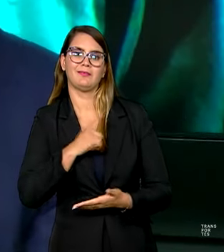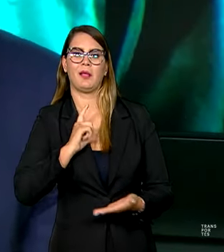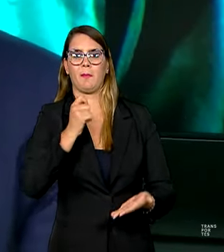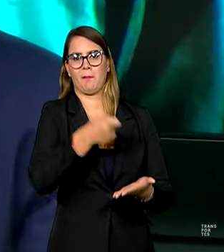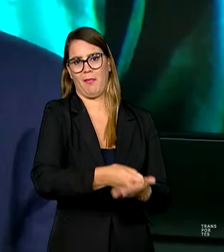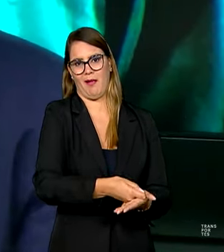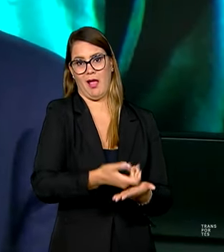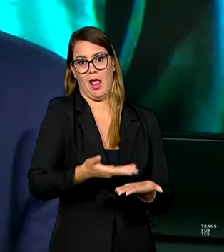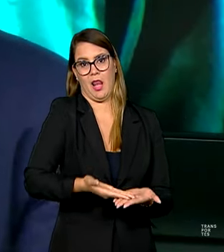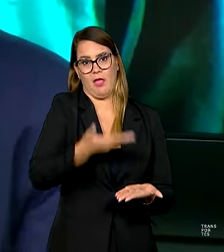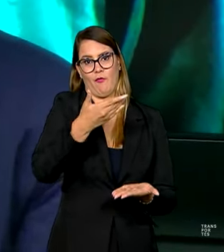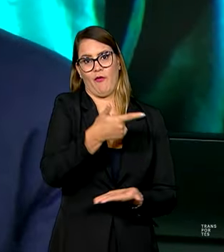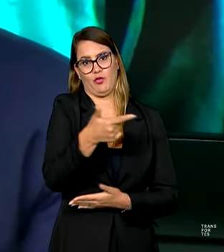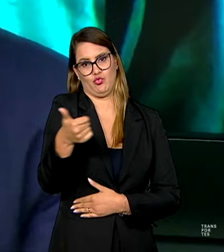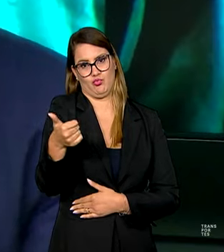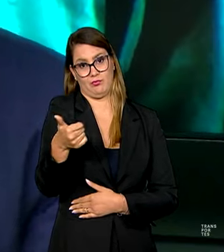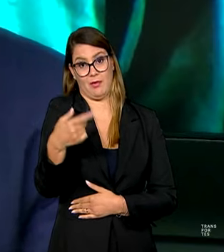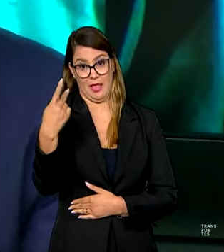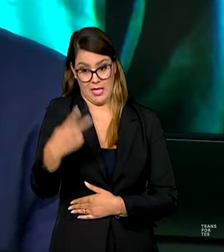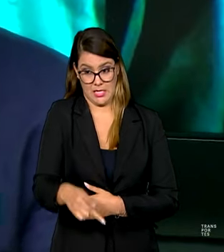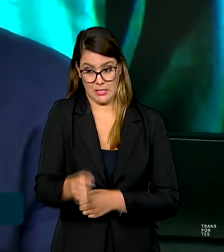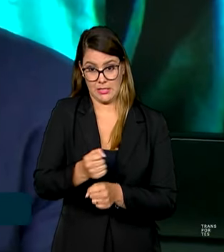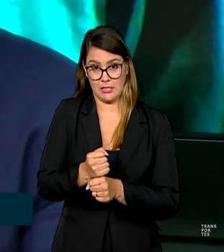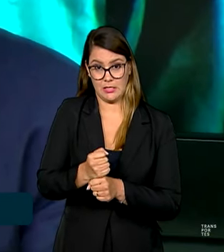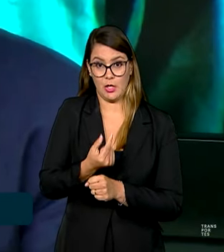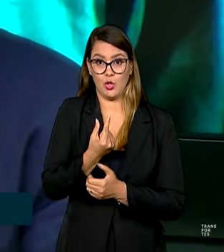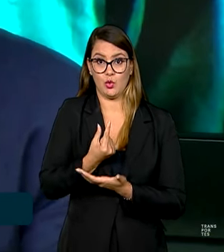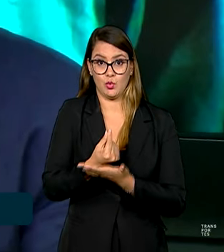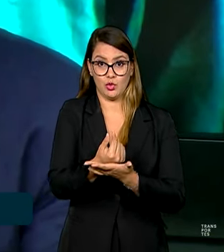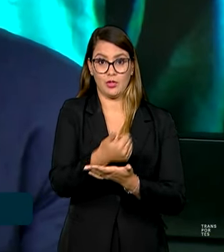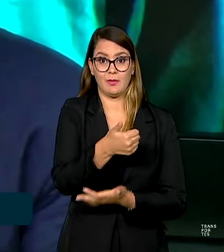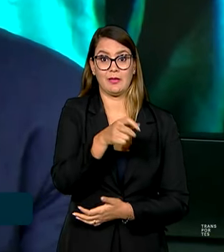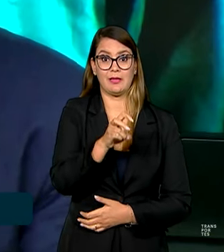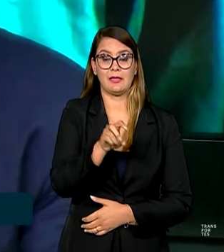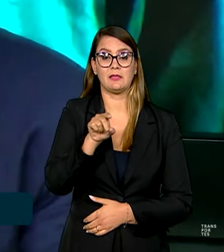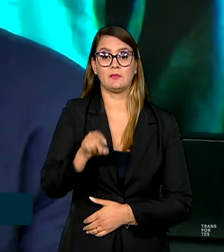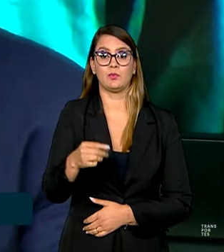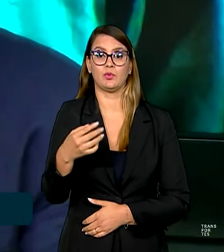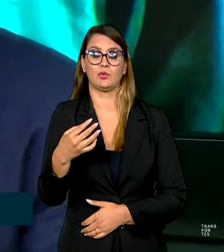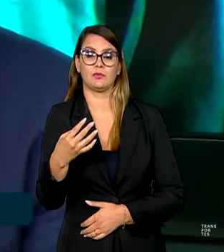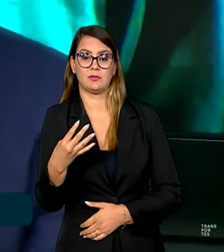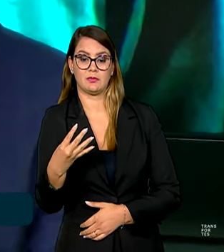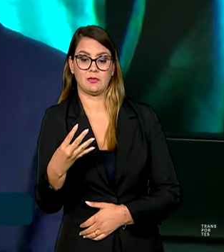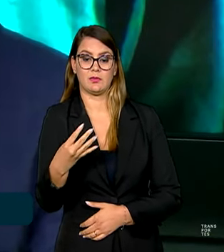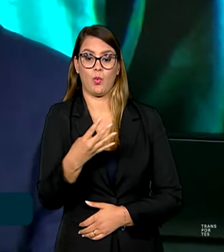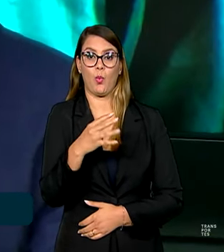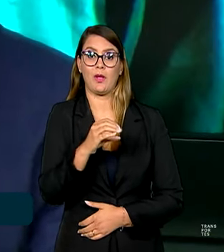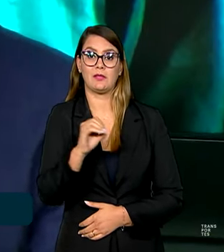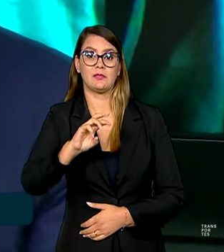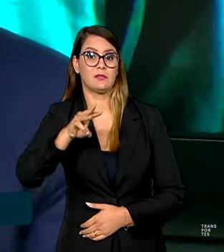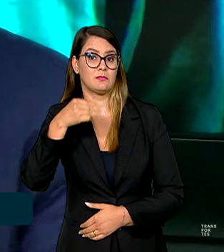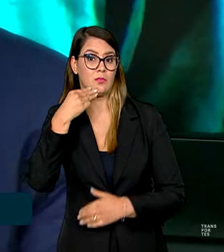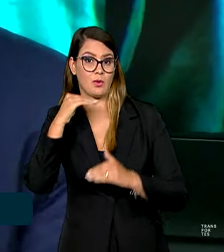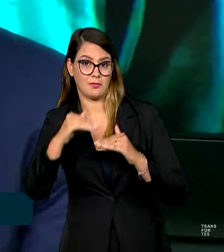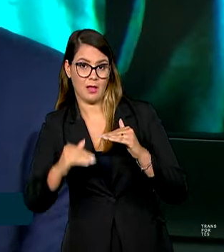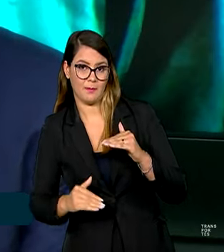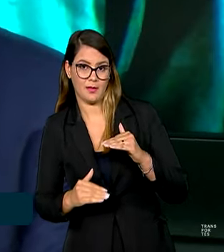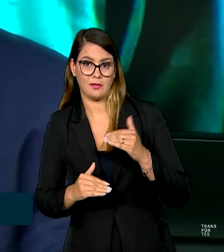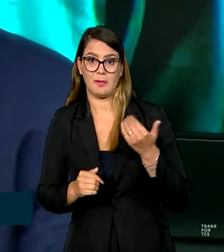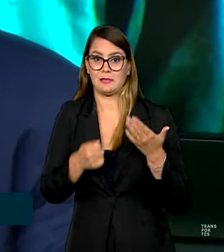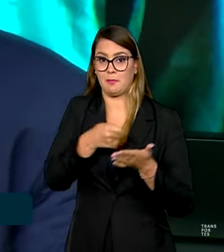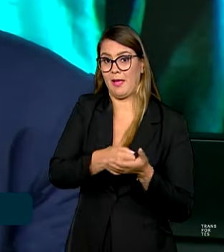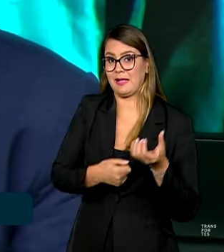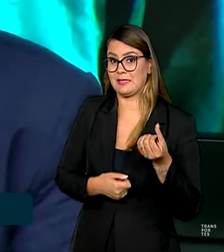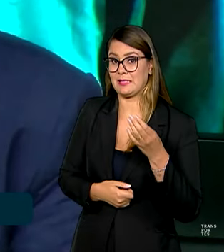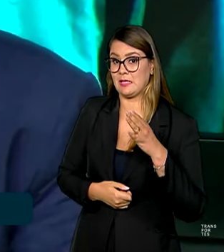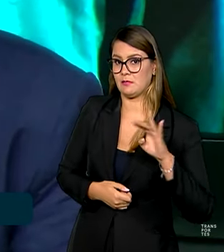levou isso para 21. Esse ano, o orçamento é 15,7. 400 milhões a menos só. Só que teve um resto a pagar de 6 bi. Está